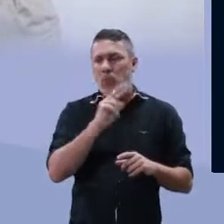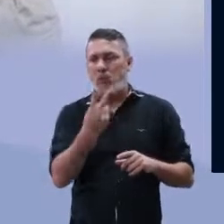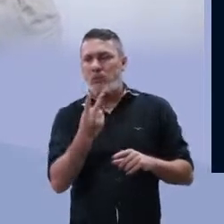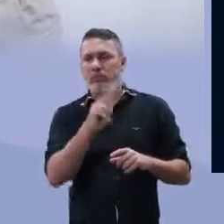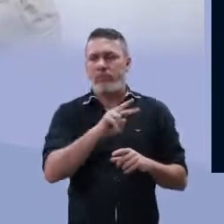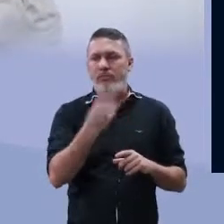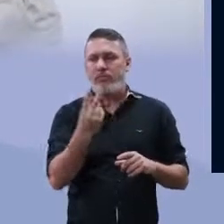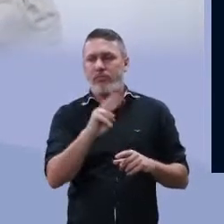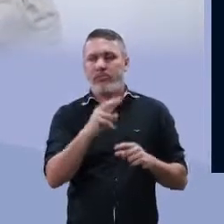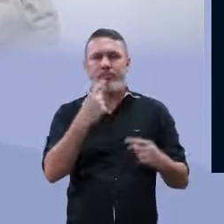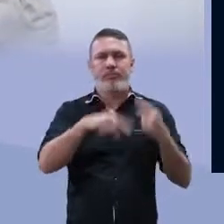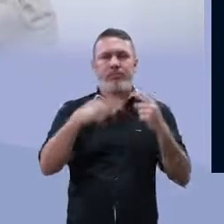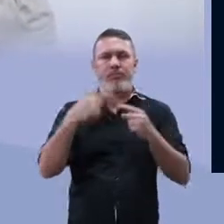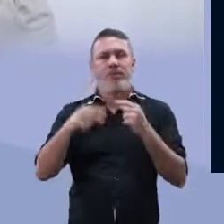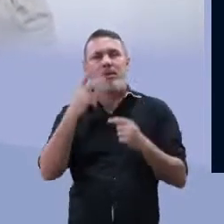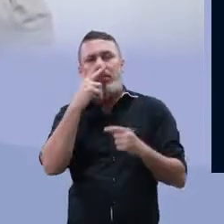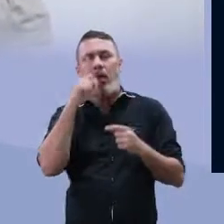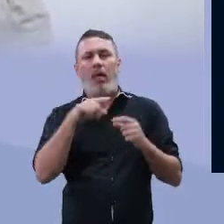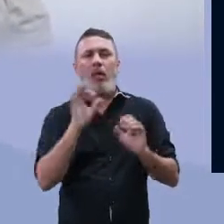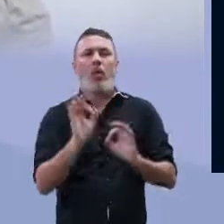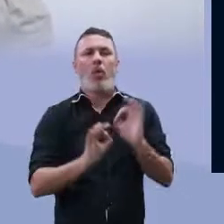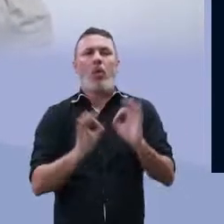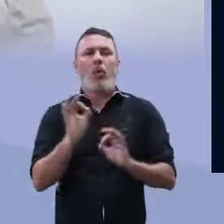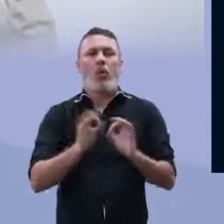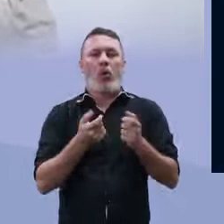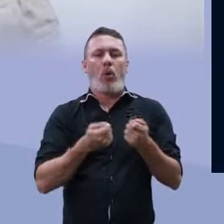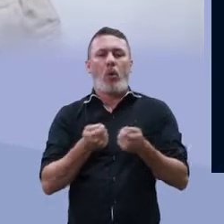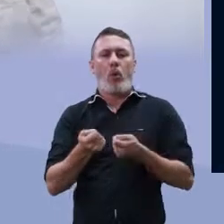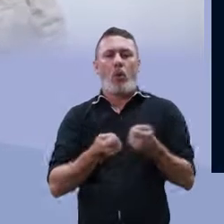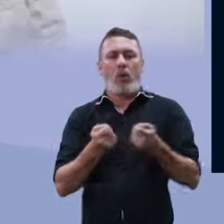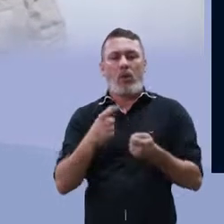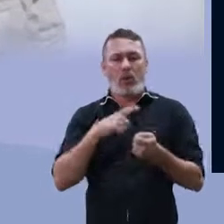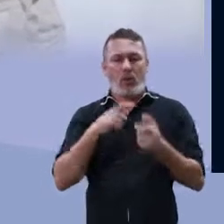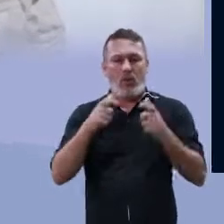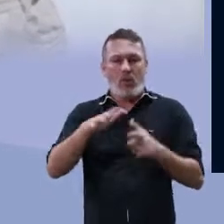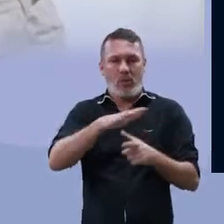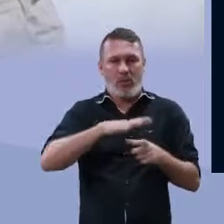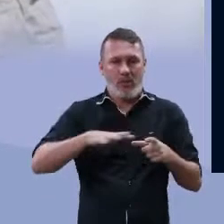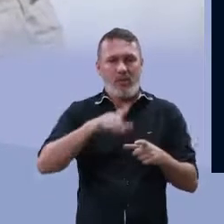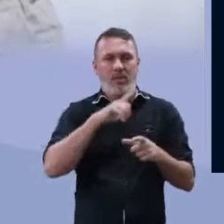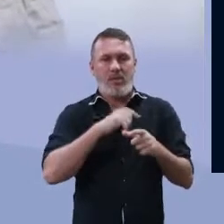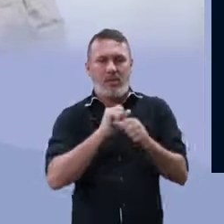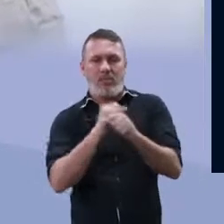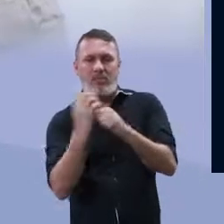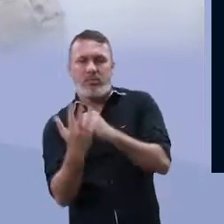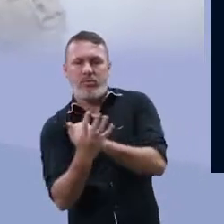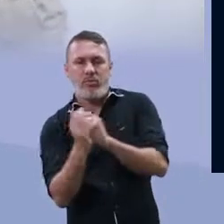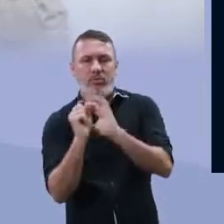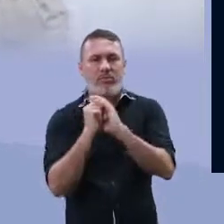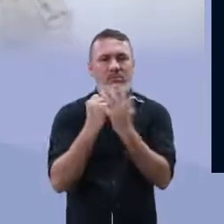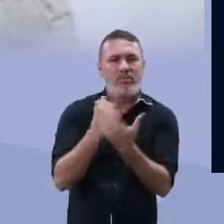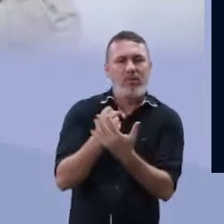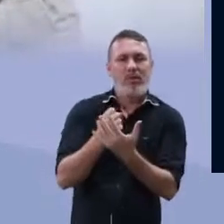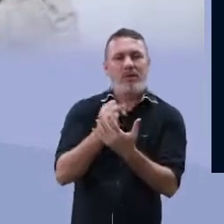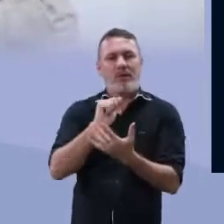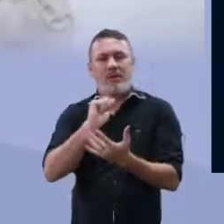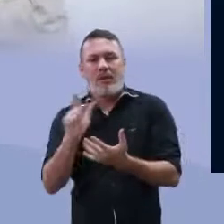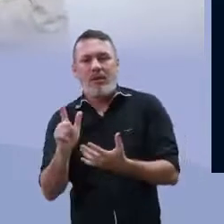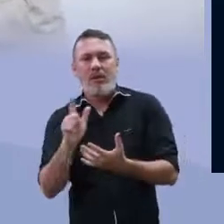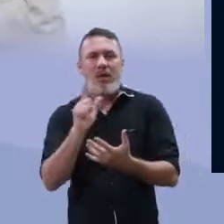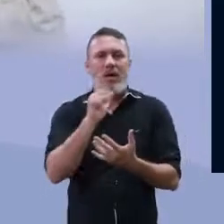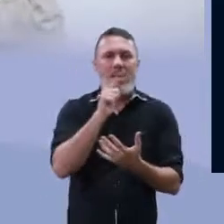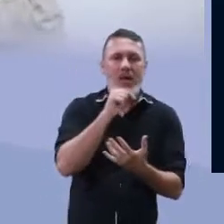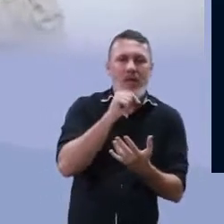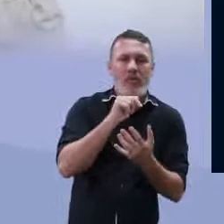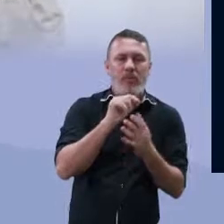vacúolos contráteis. O que é isso? Elas vão fazer uma regulação em relação ao meio, né? A quantidade que elas têm